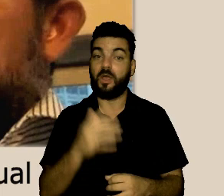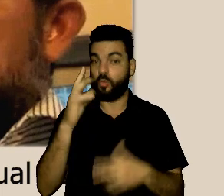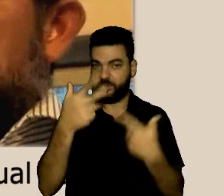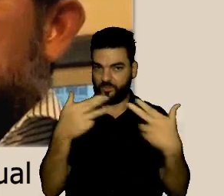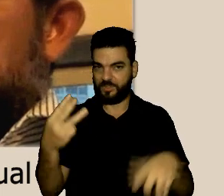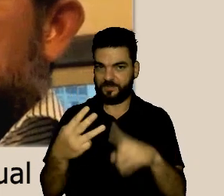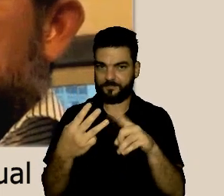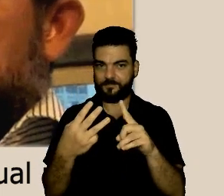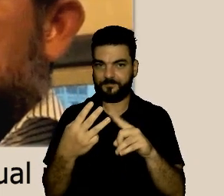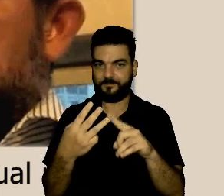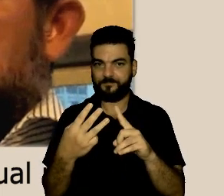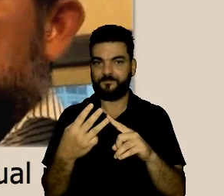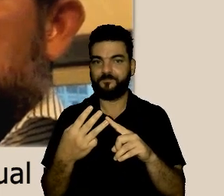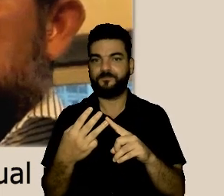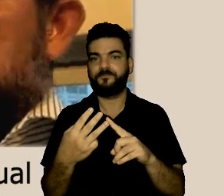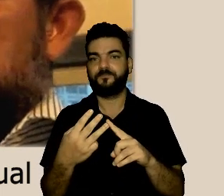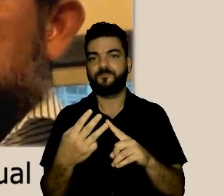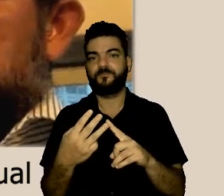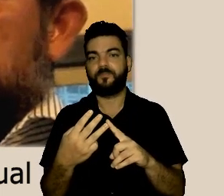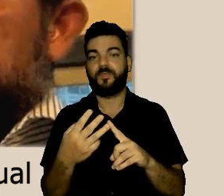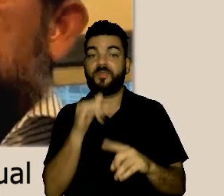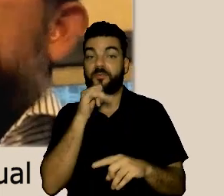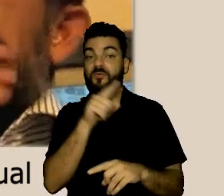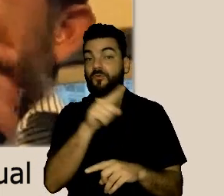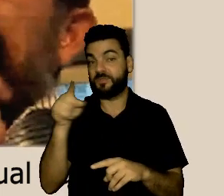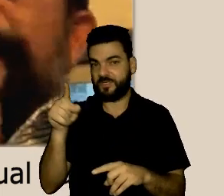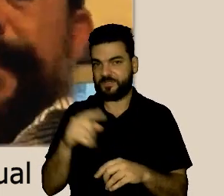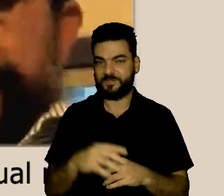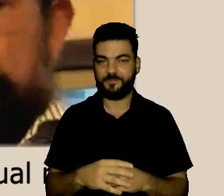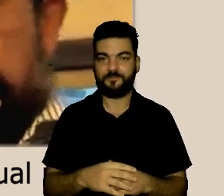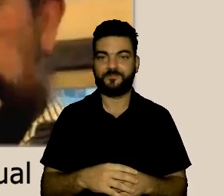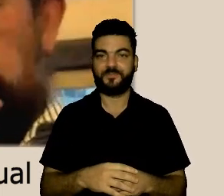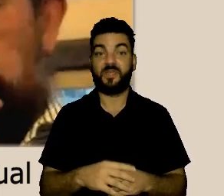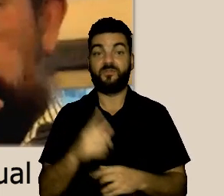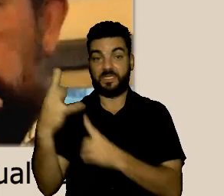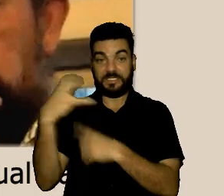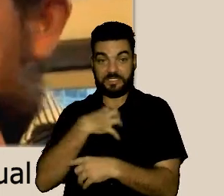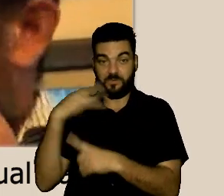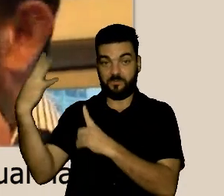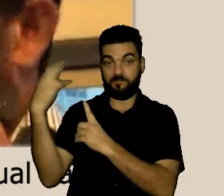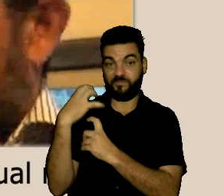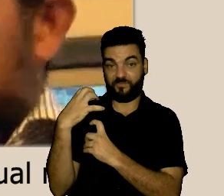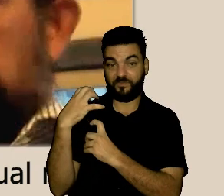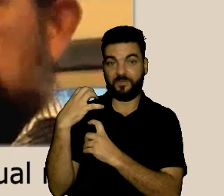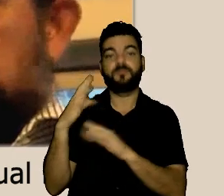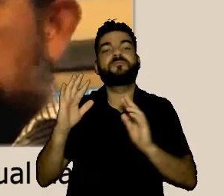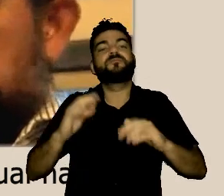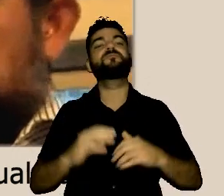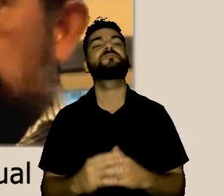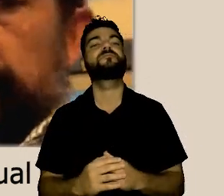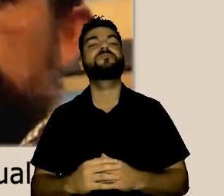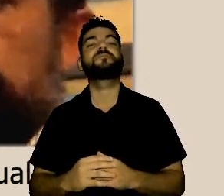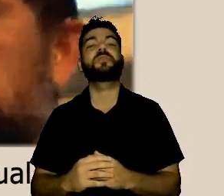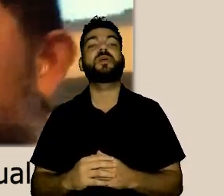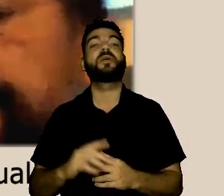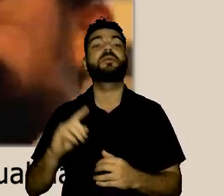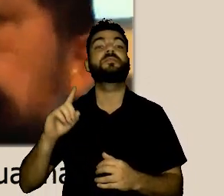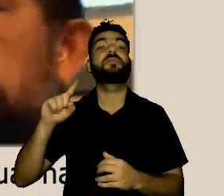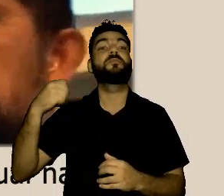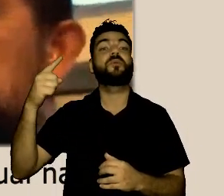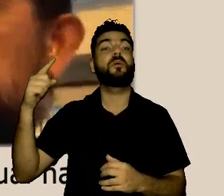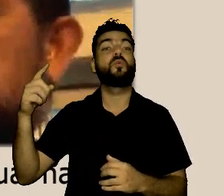é de fato o ponto e o terceiro que eu queria levantar imaginem vocês a situação